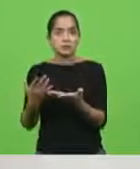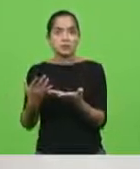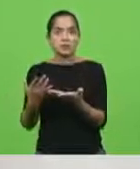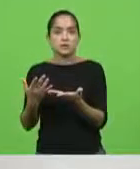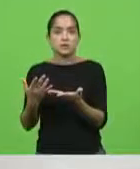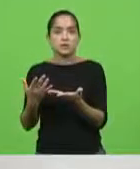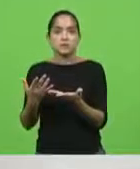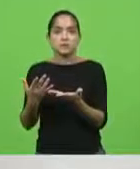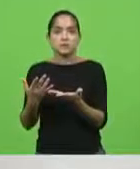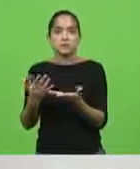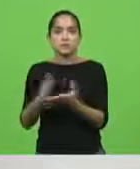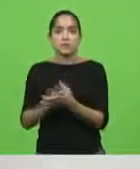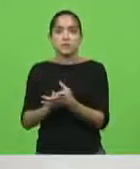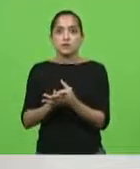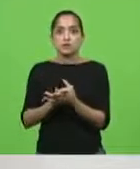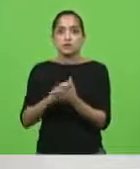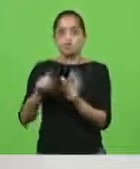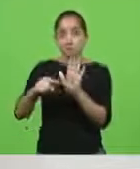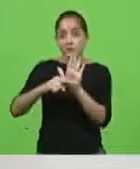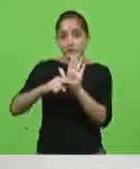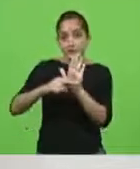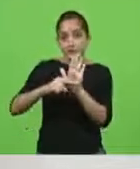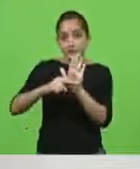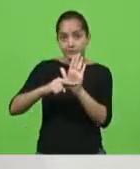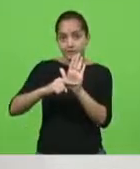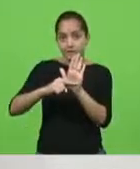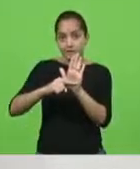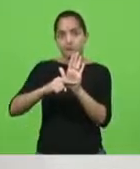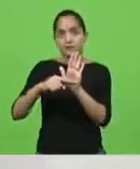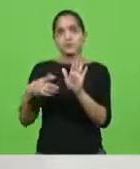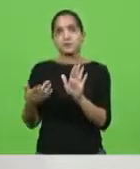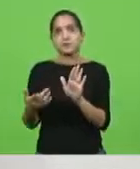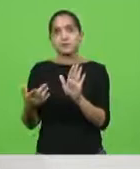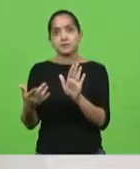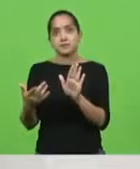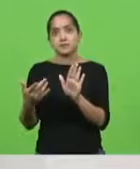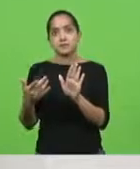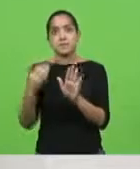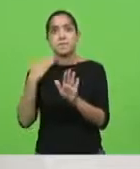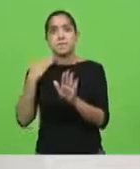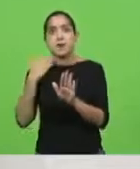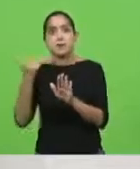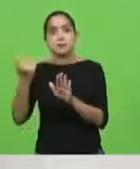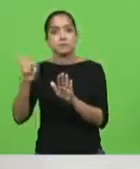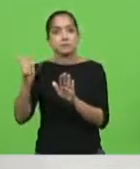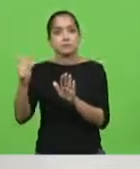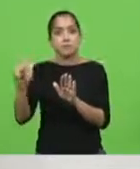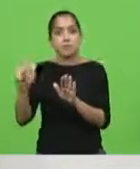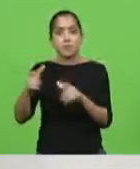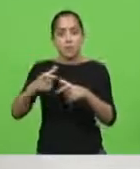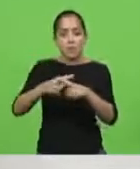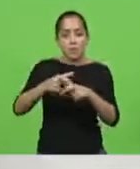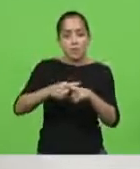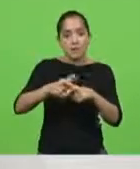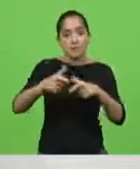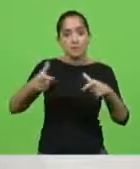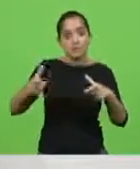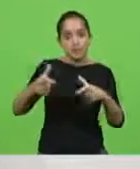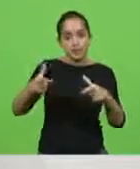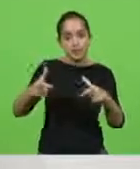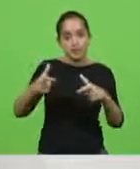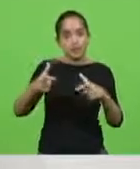os negativados, os desbancarizados, os micro e pequenos empresários,